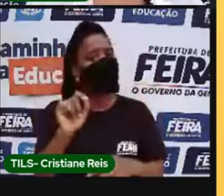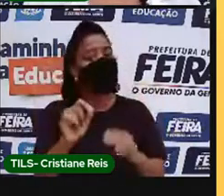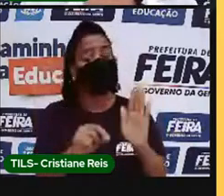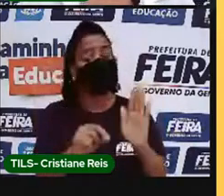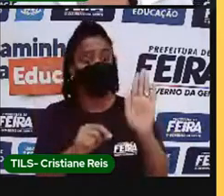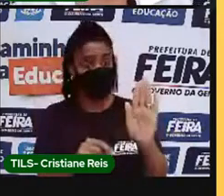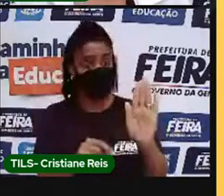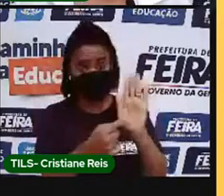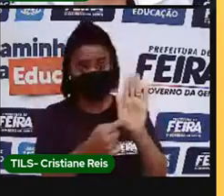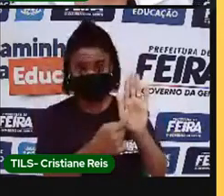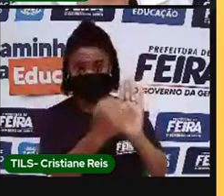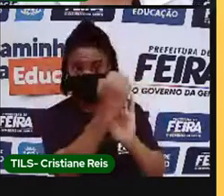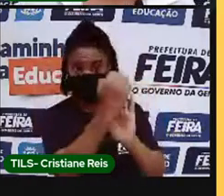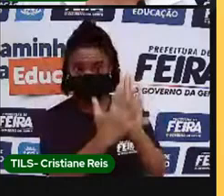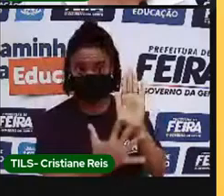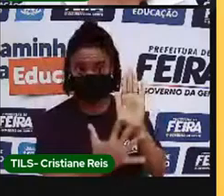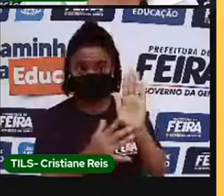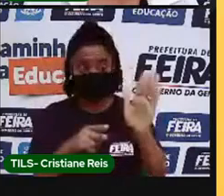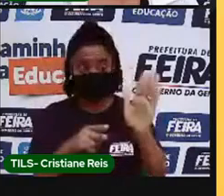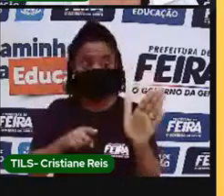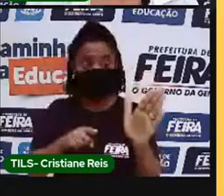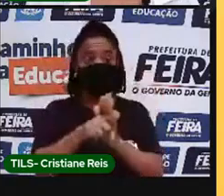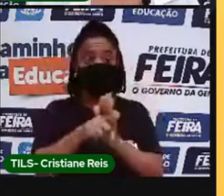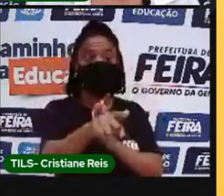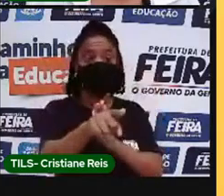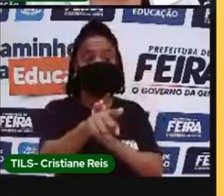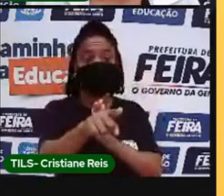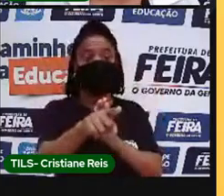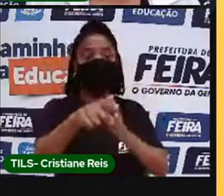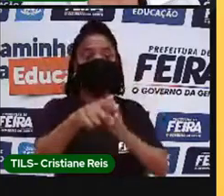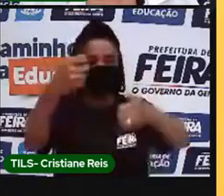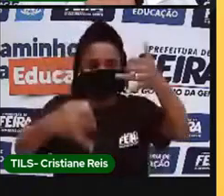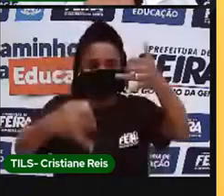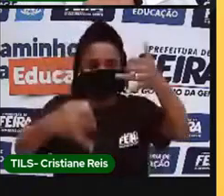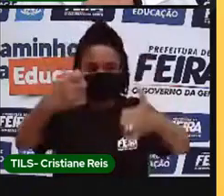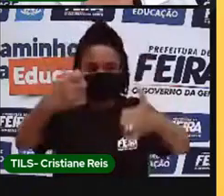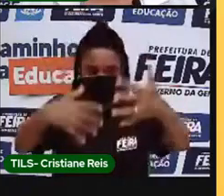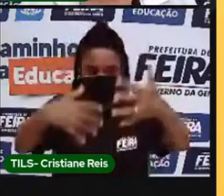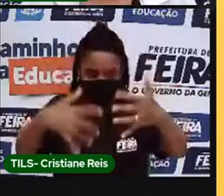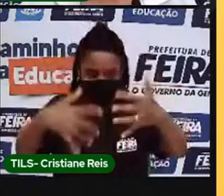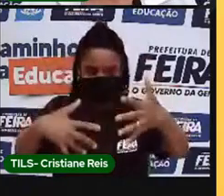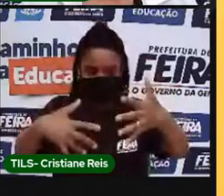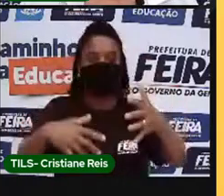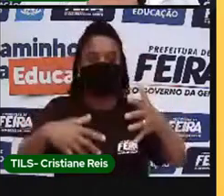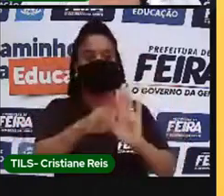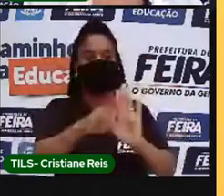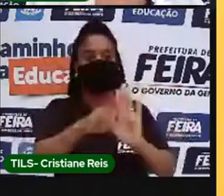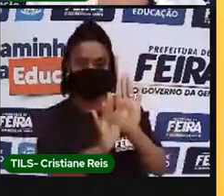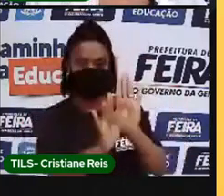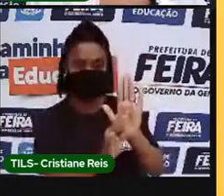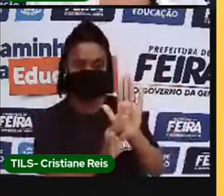colocamos nas atividades para vocês executarem. Por exemplo, leia o texto.